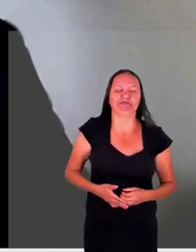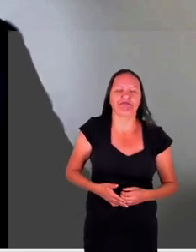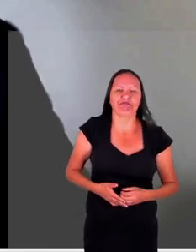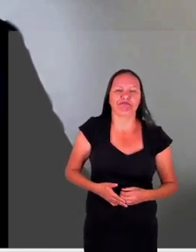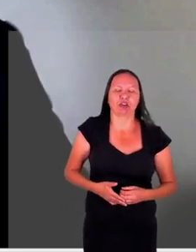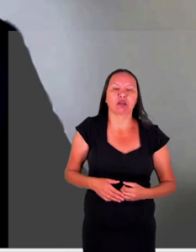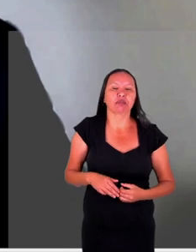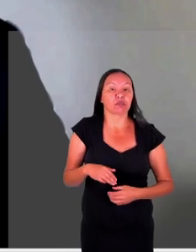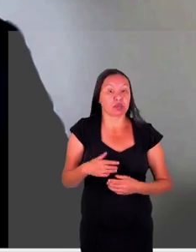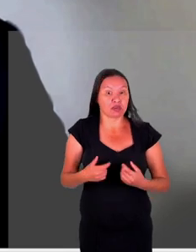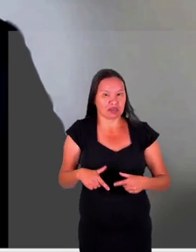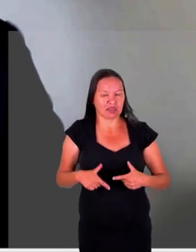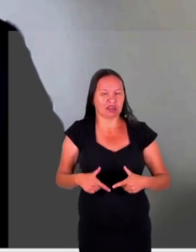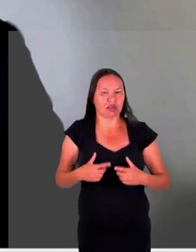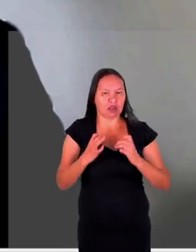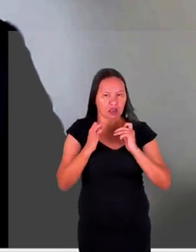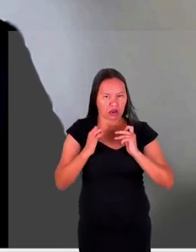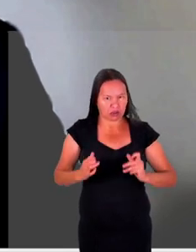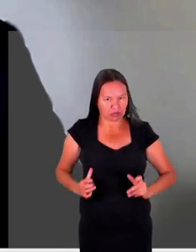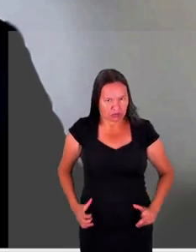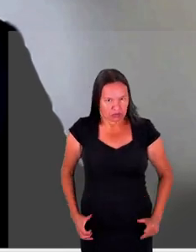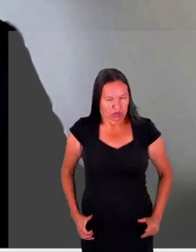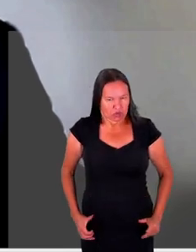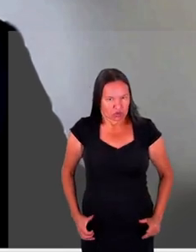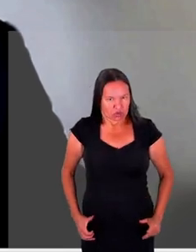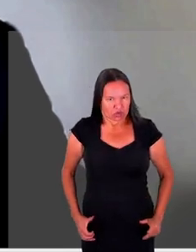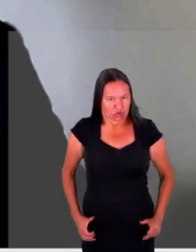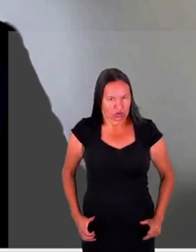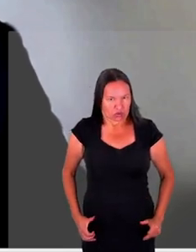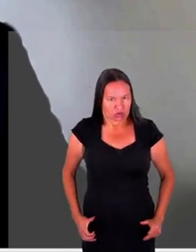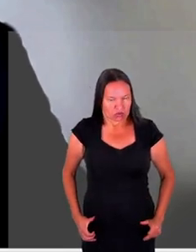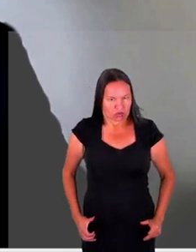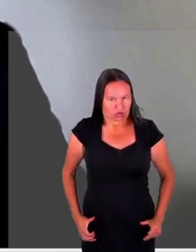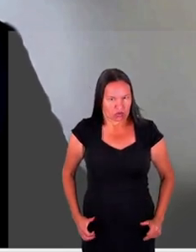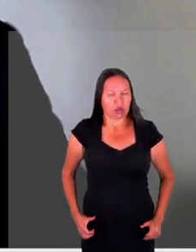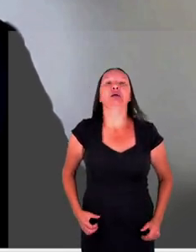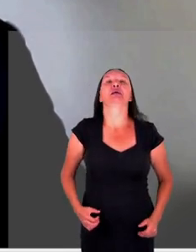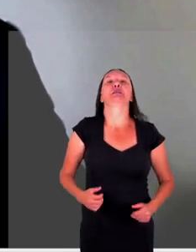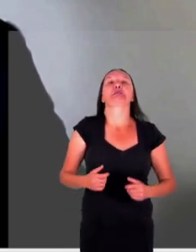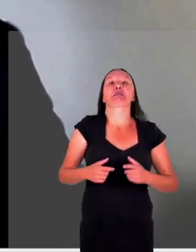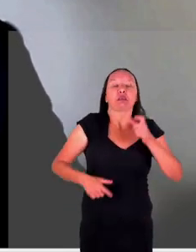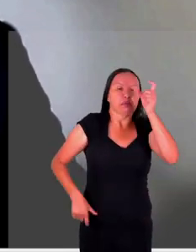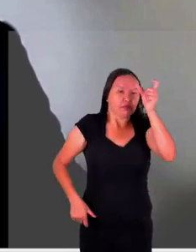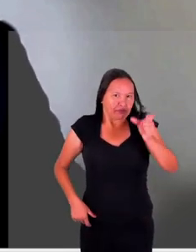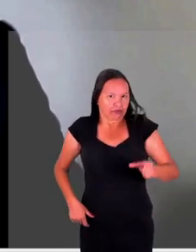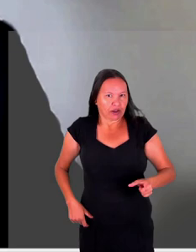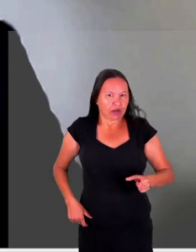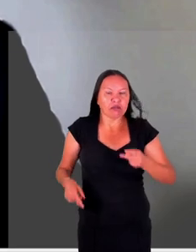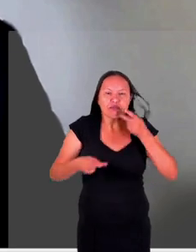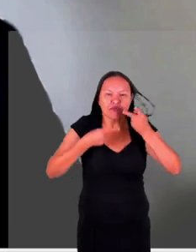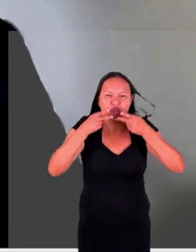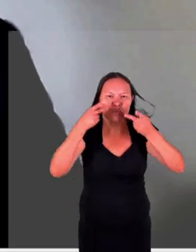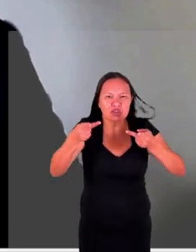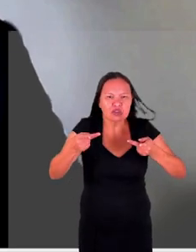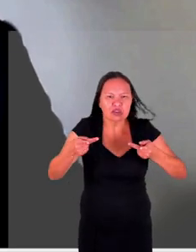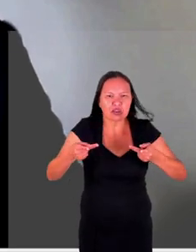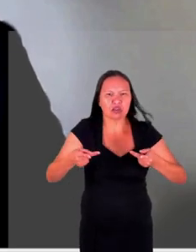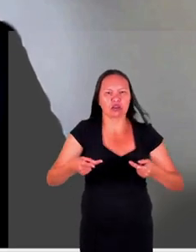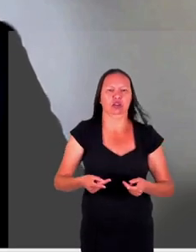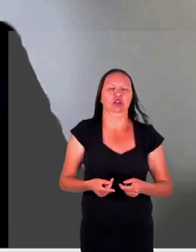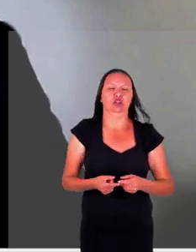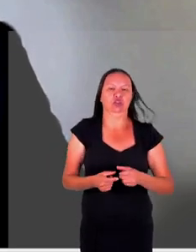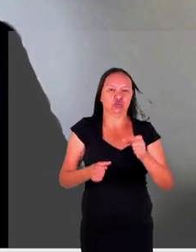natureza humana é como se estendêssemos a mão unicamente a partir de julgamentos morais de julgamentos de toda sorte